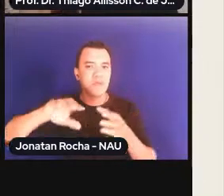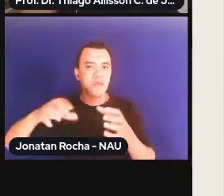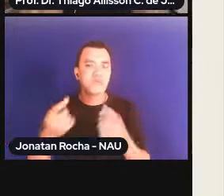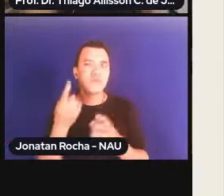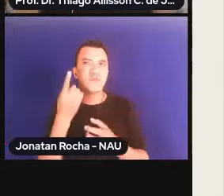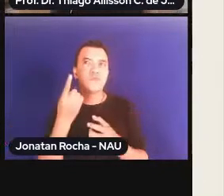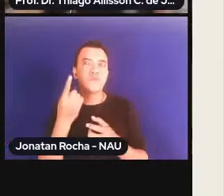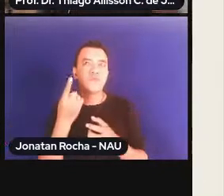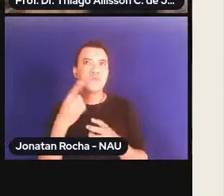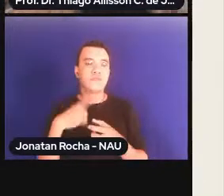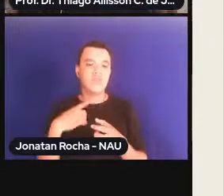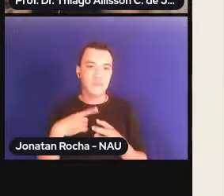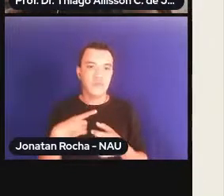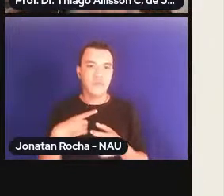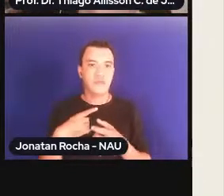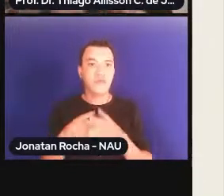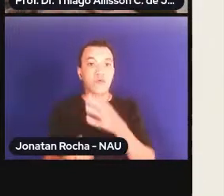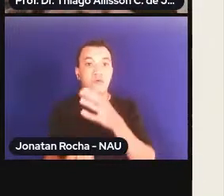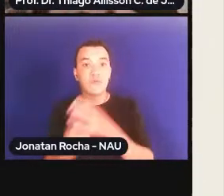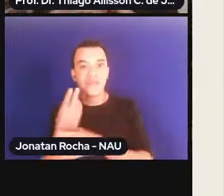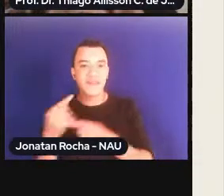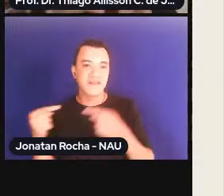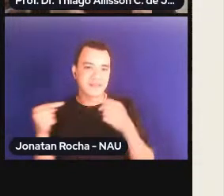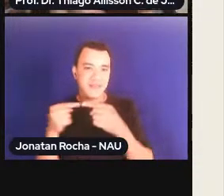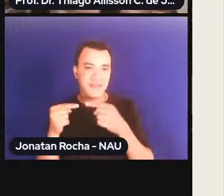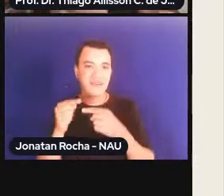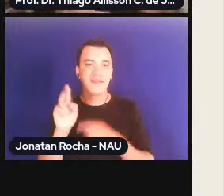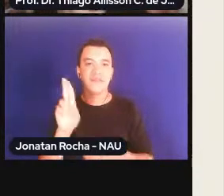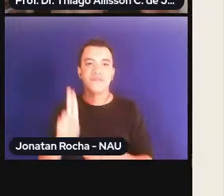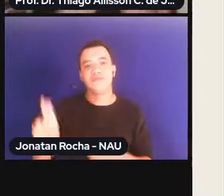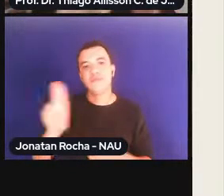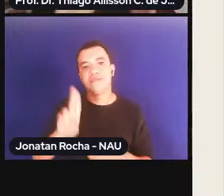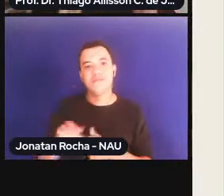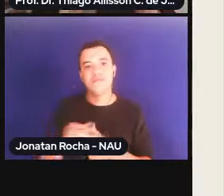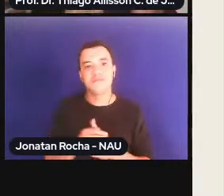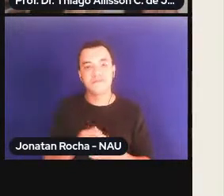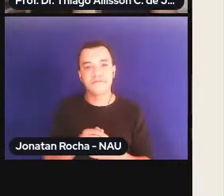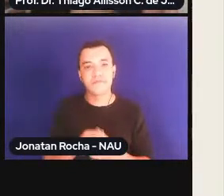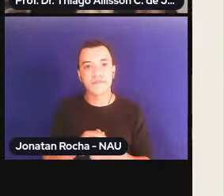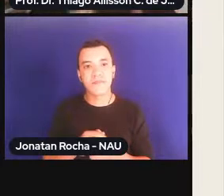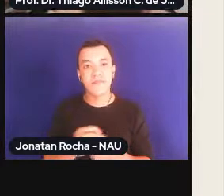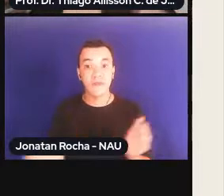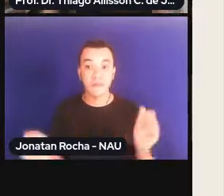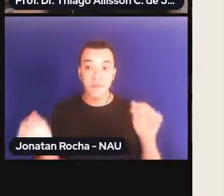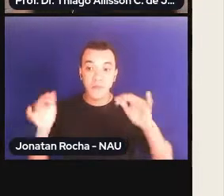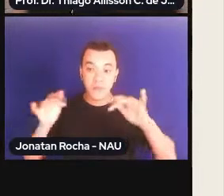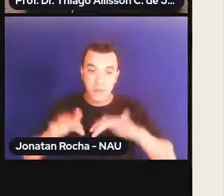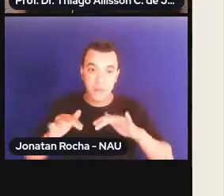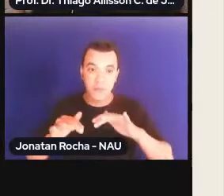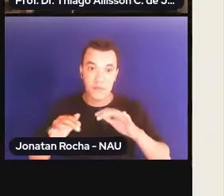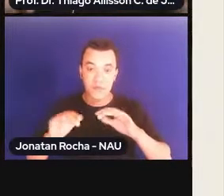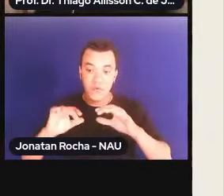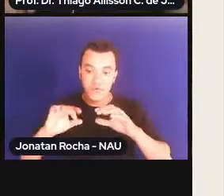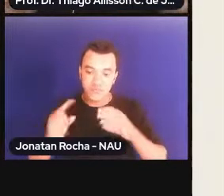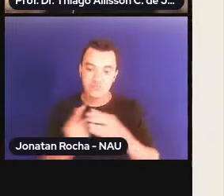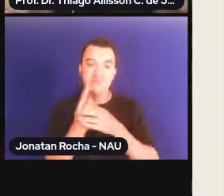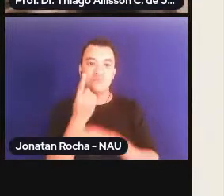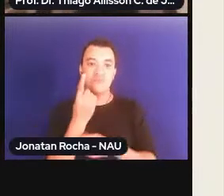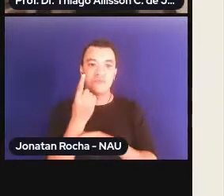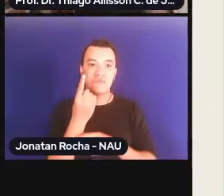unidade que gera o nome universidade, que é a convergência que gera a unidade em meio a uma